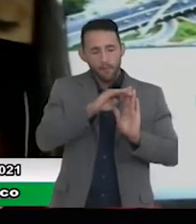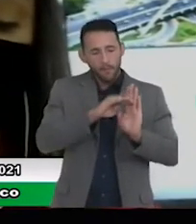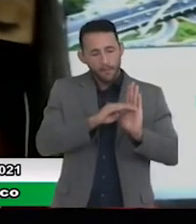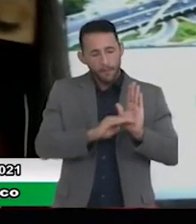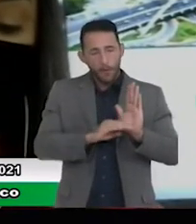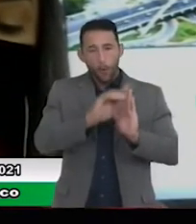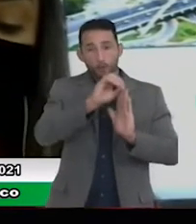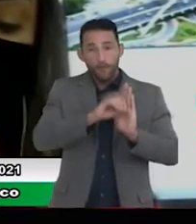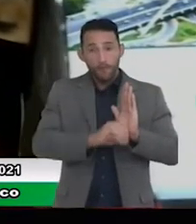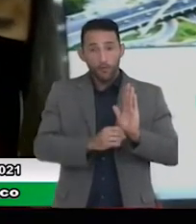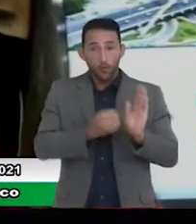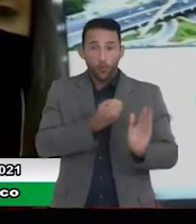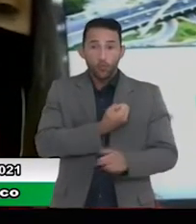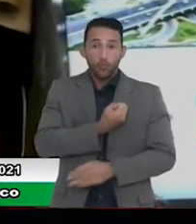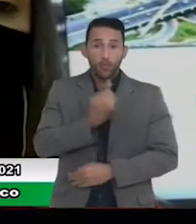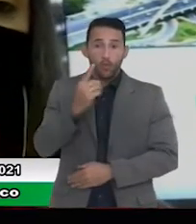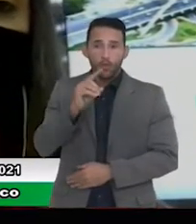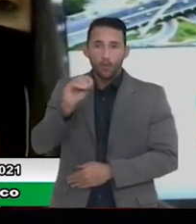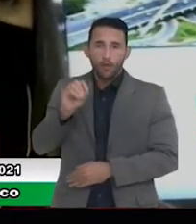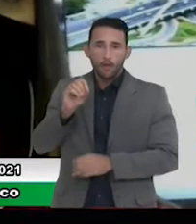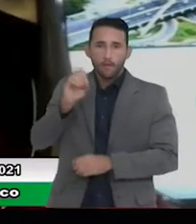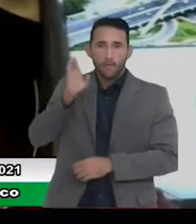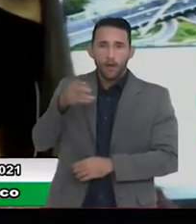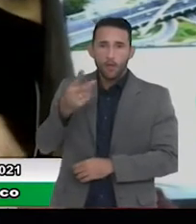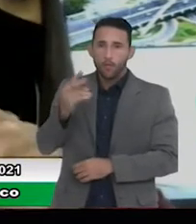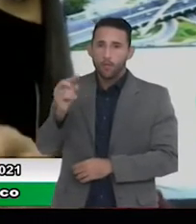ofício número 10 de 2021.